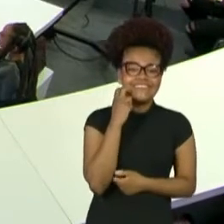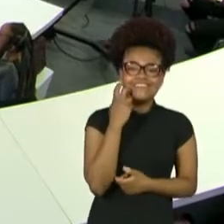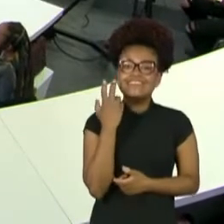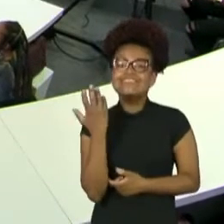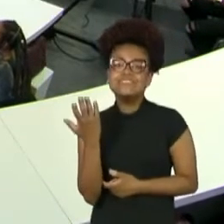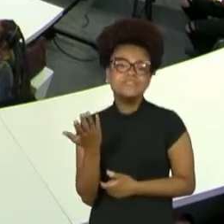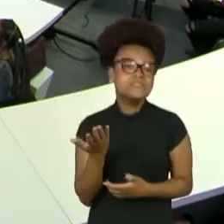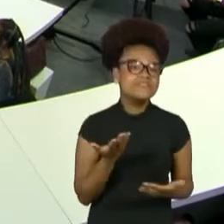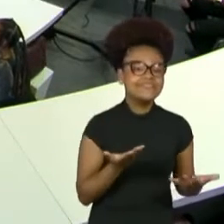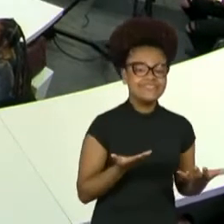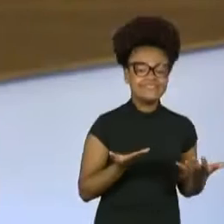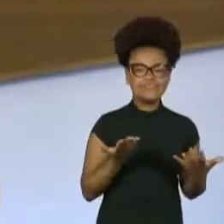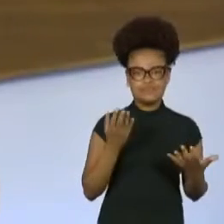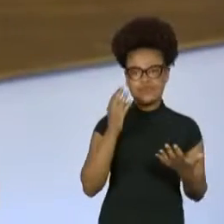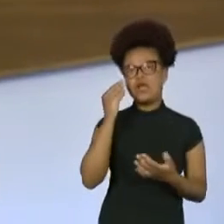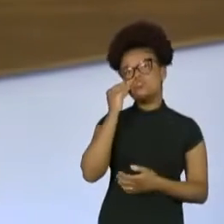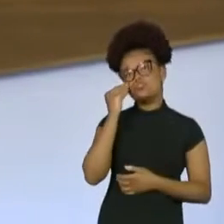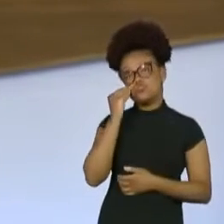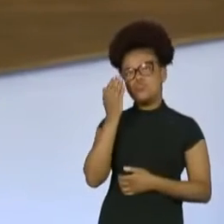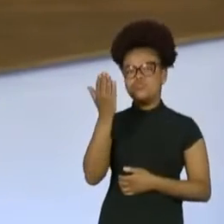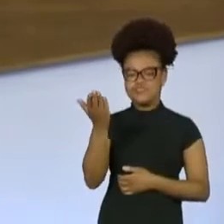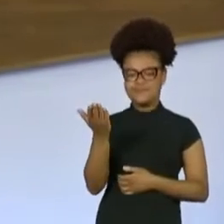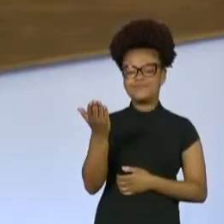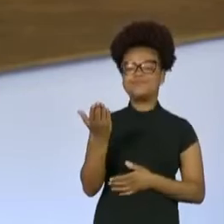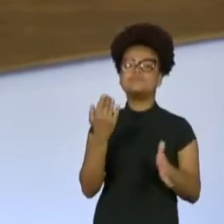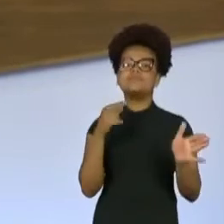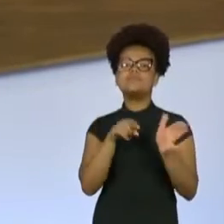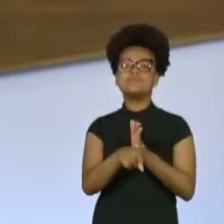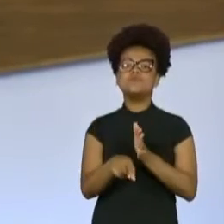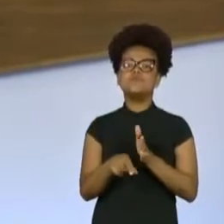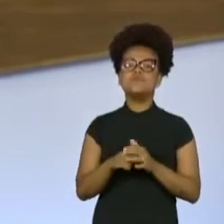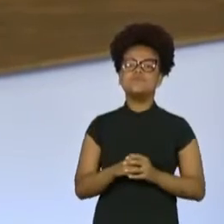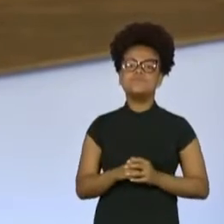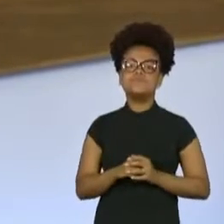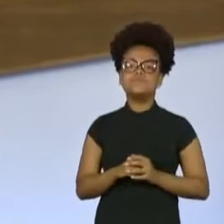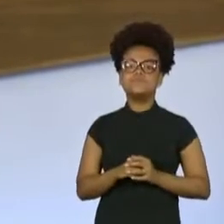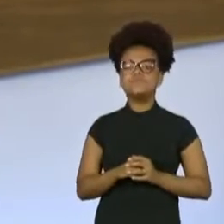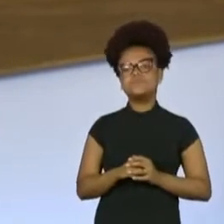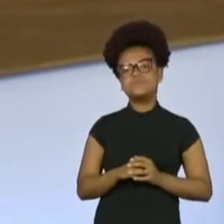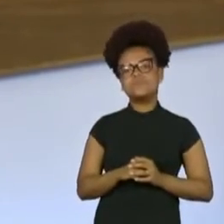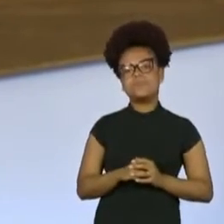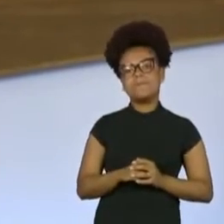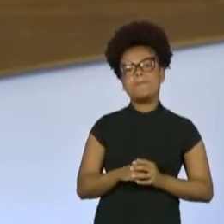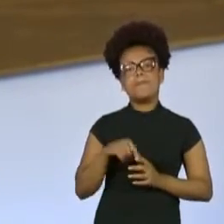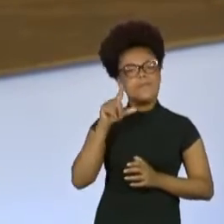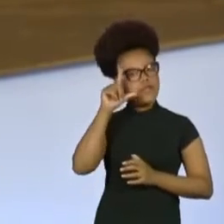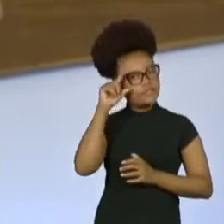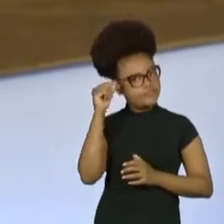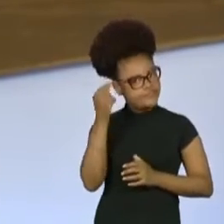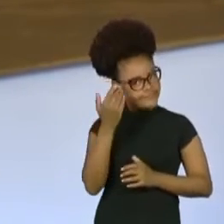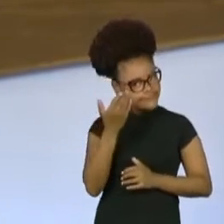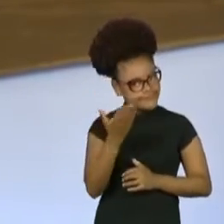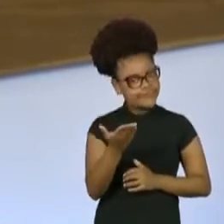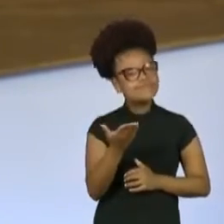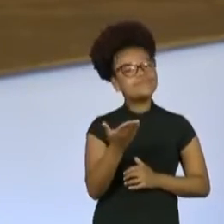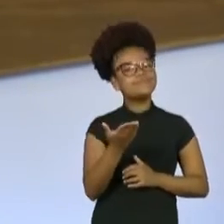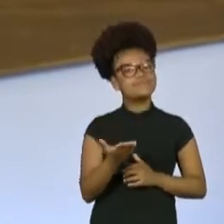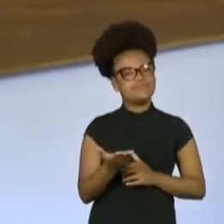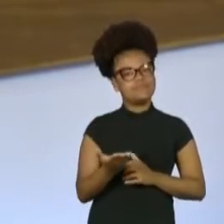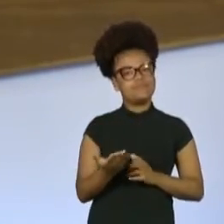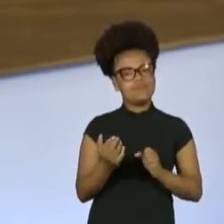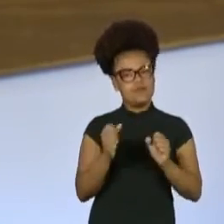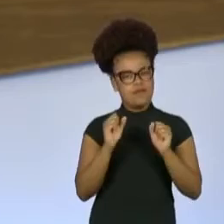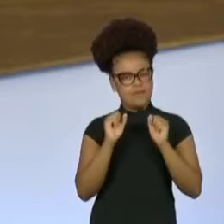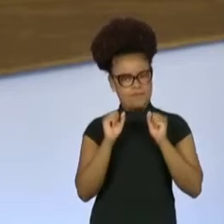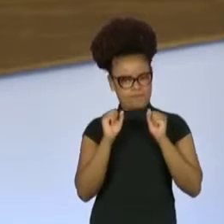Zezé, eu perguntaria o seguinte, né? A gente... É muita potência, né? Linda de você.